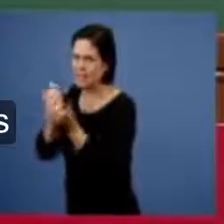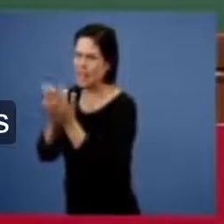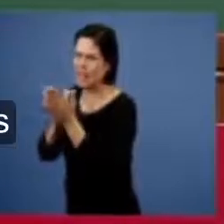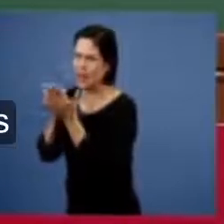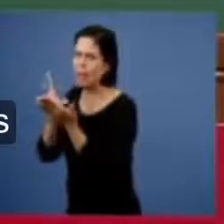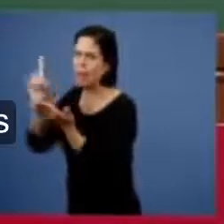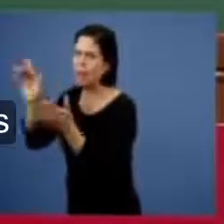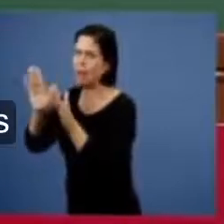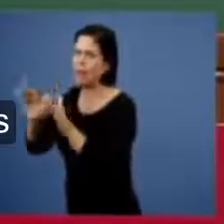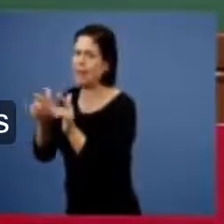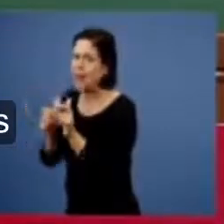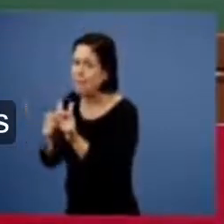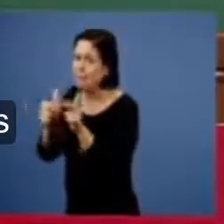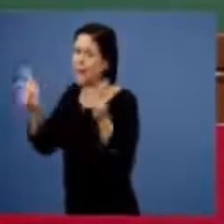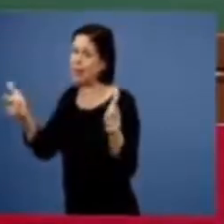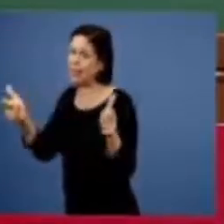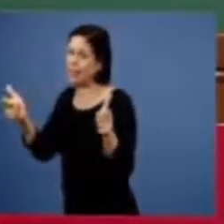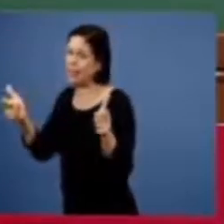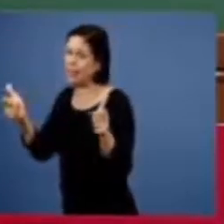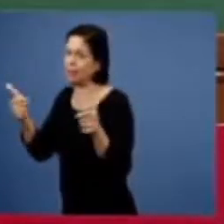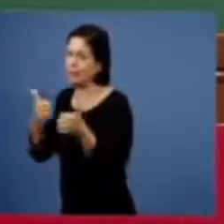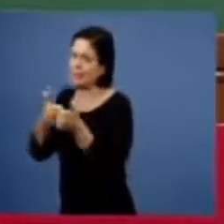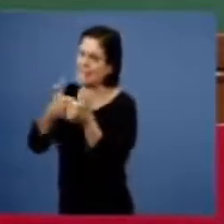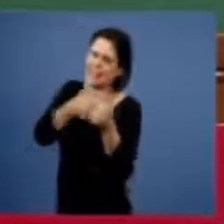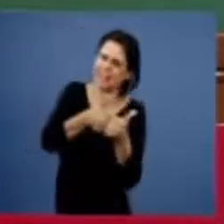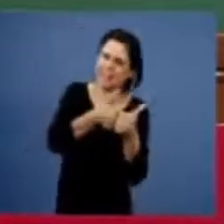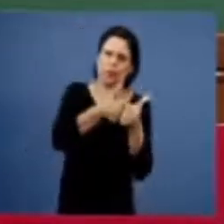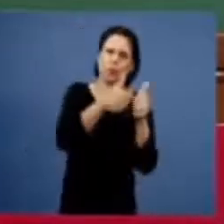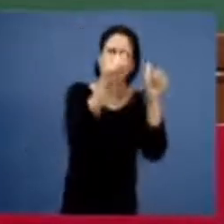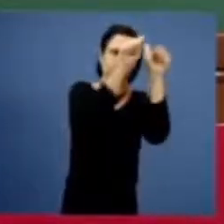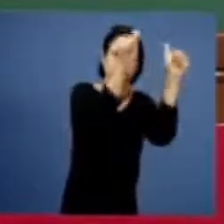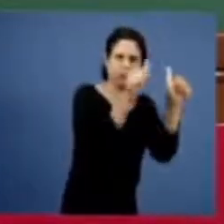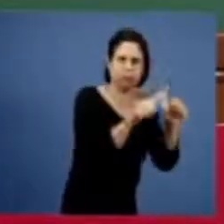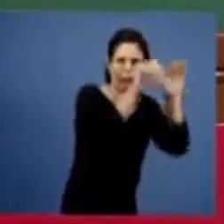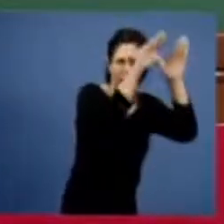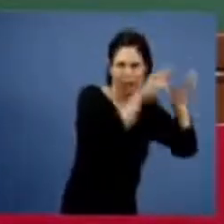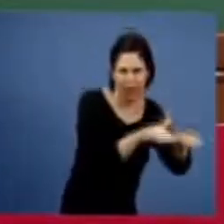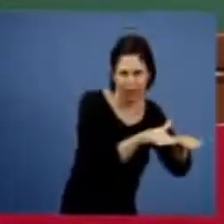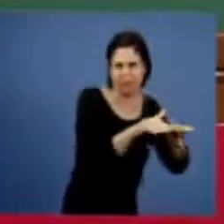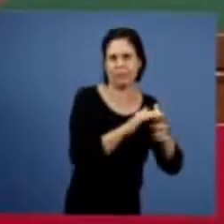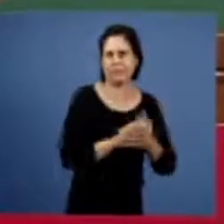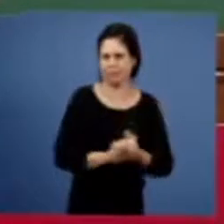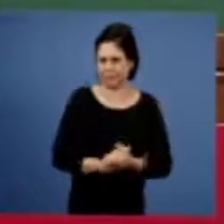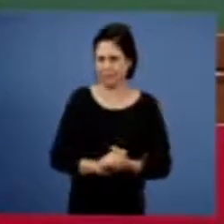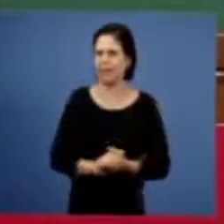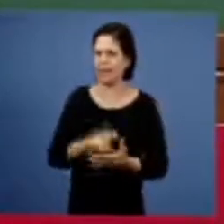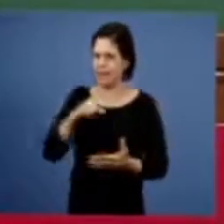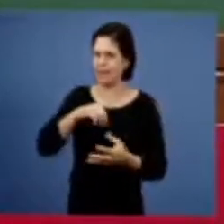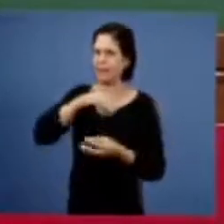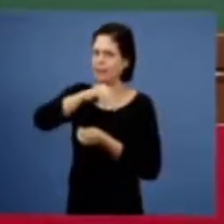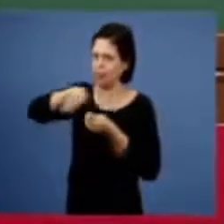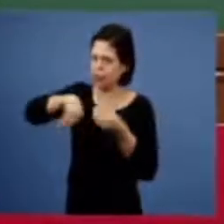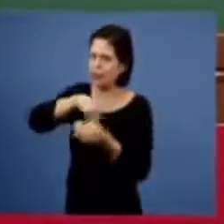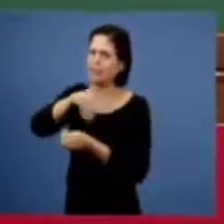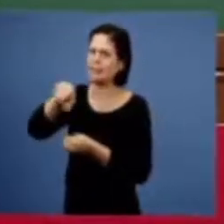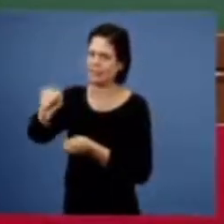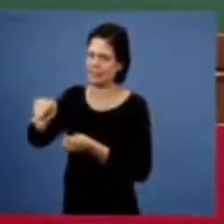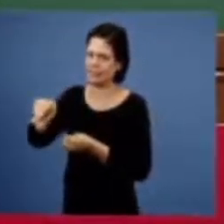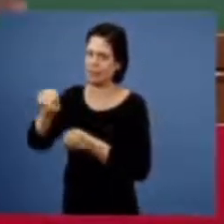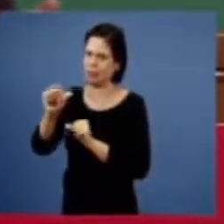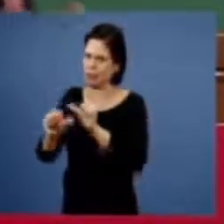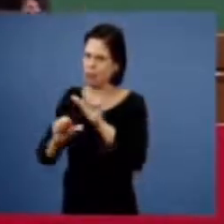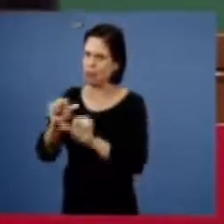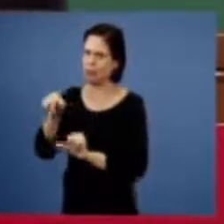foi envolvida pela grande massa de pagãos então houve na verdade uma grande mudança e nós vamos ver